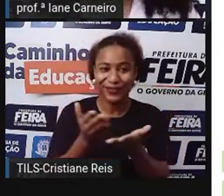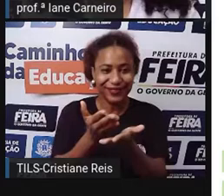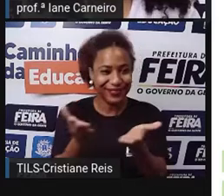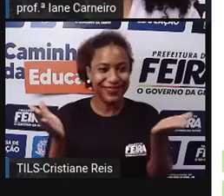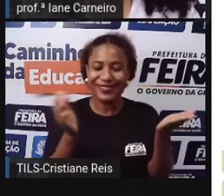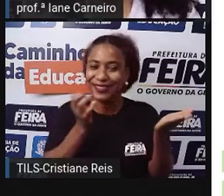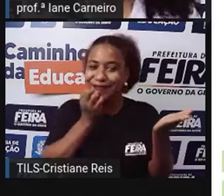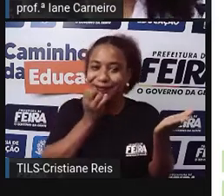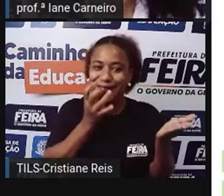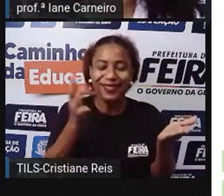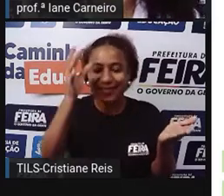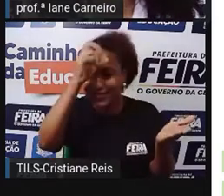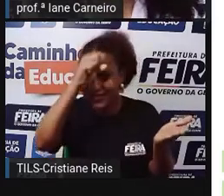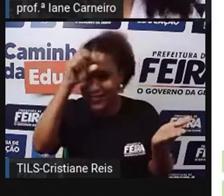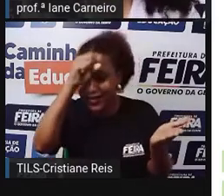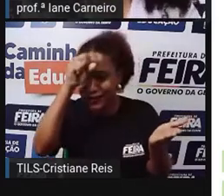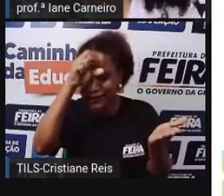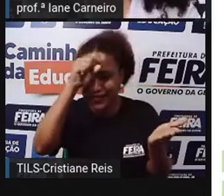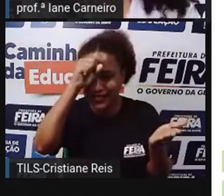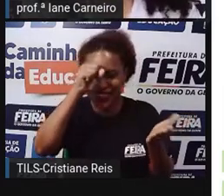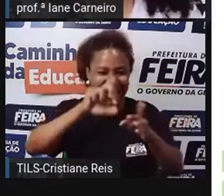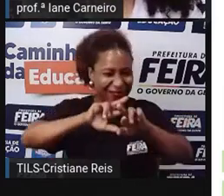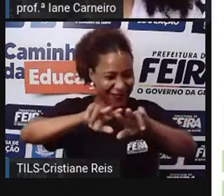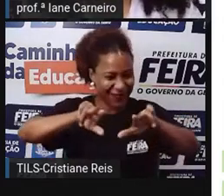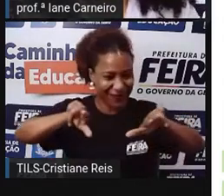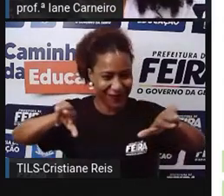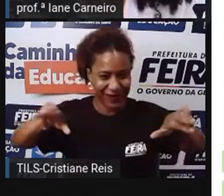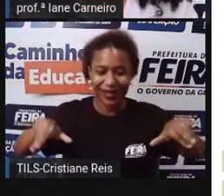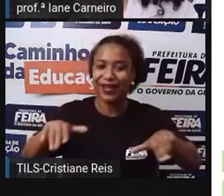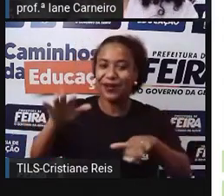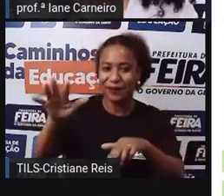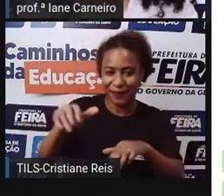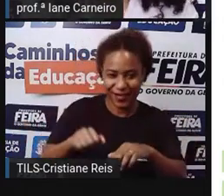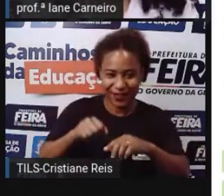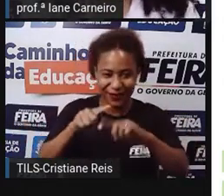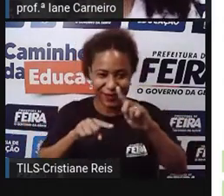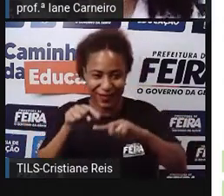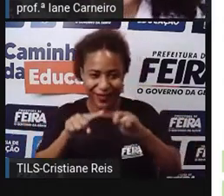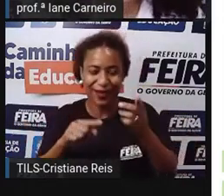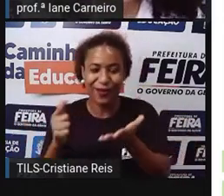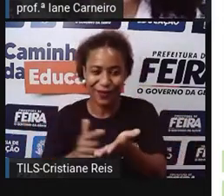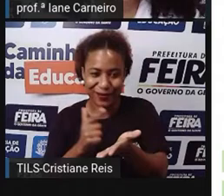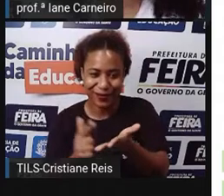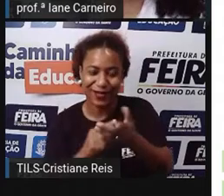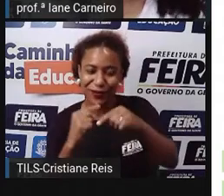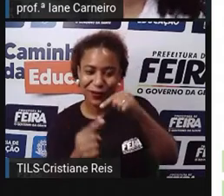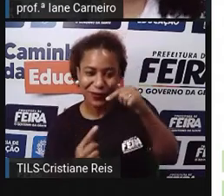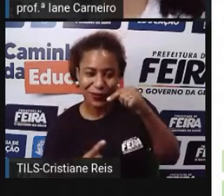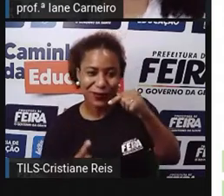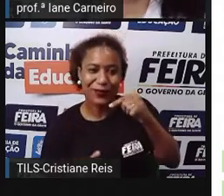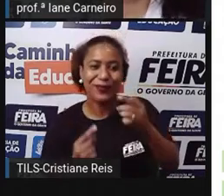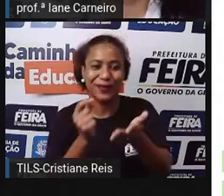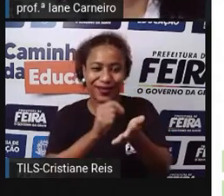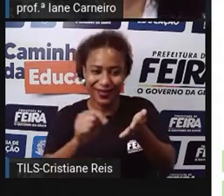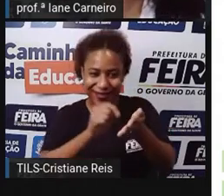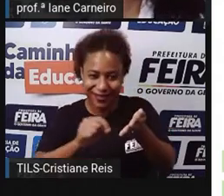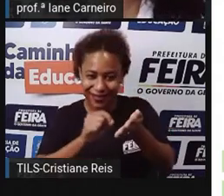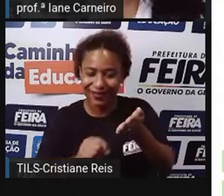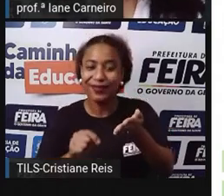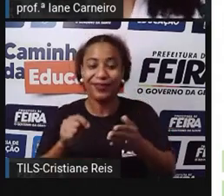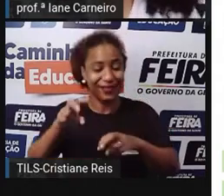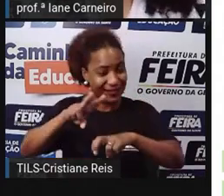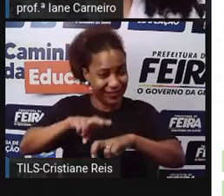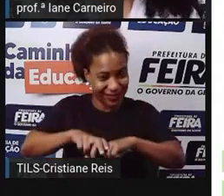aí para aprender bastante coisa. Pega o seu material didático, senta aí bem confortável, né? Deixa a sua água do ladinho aí